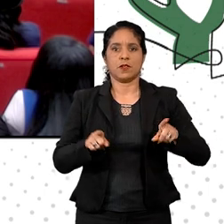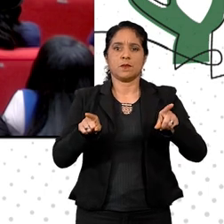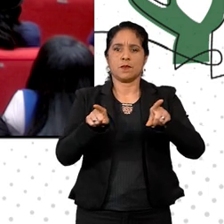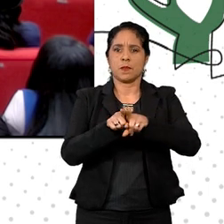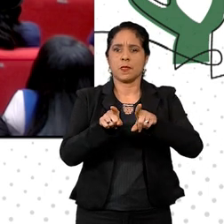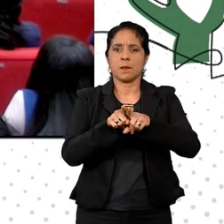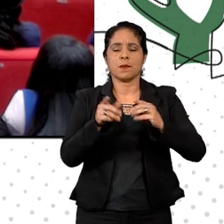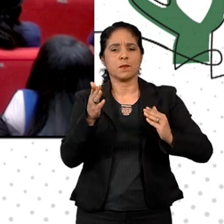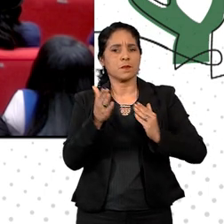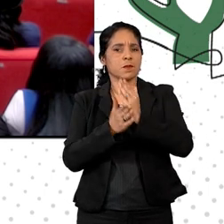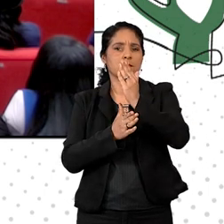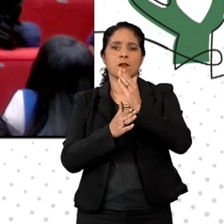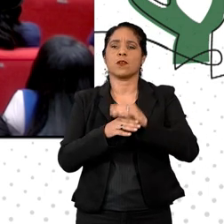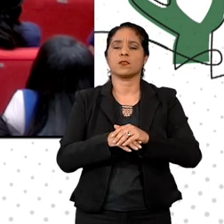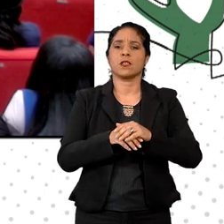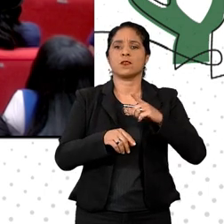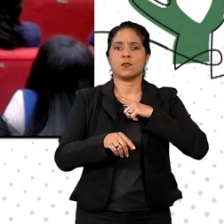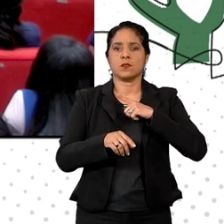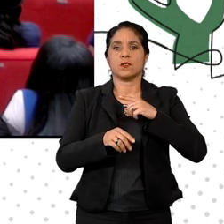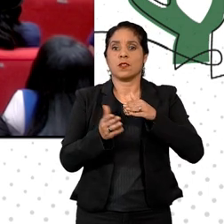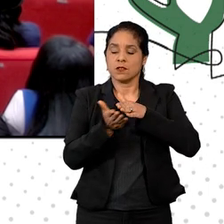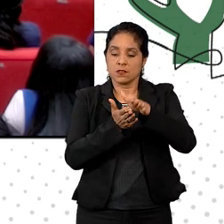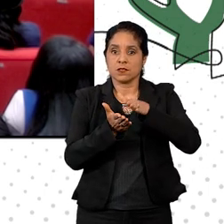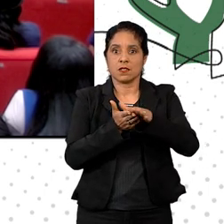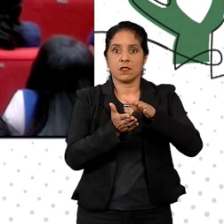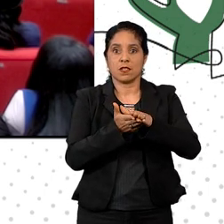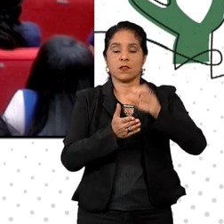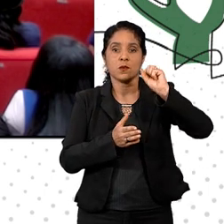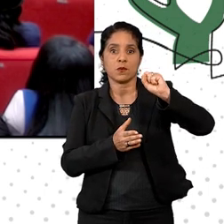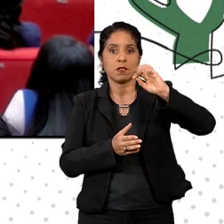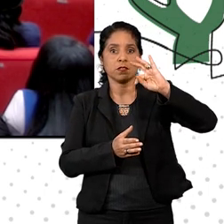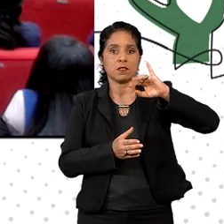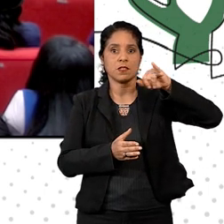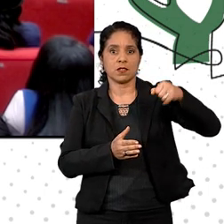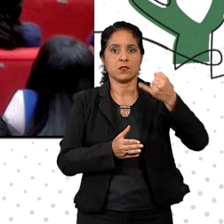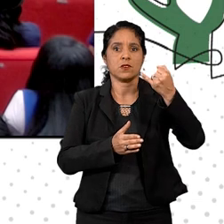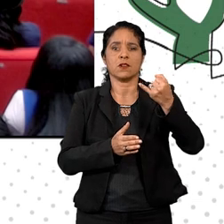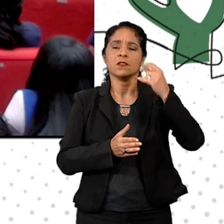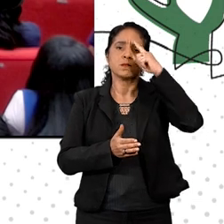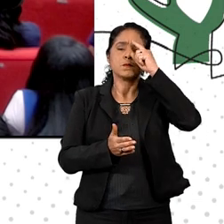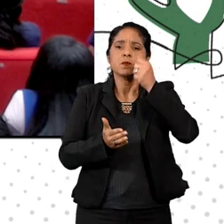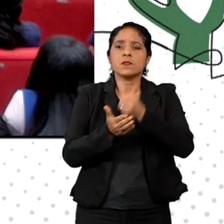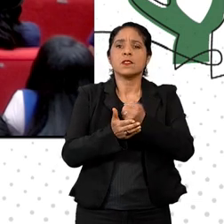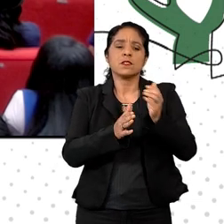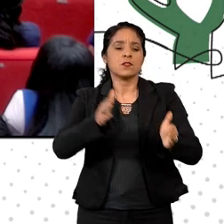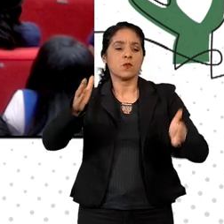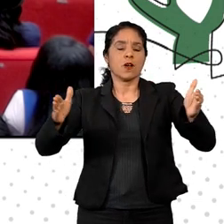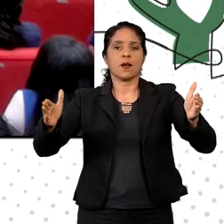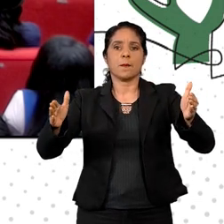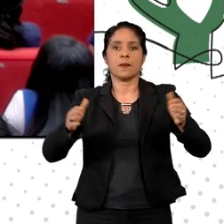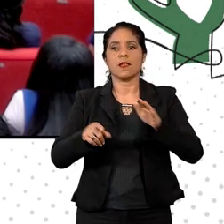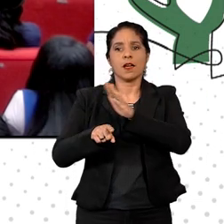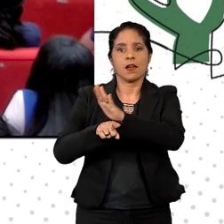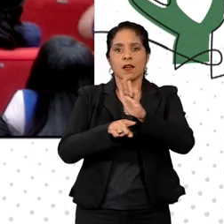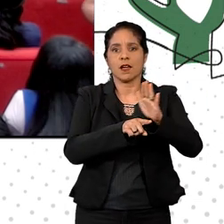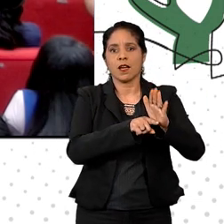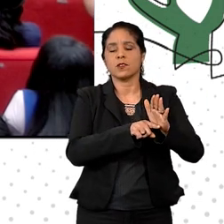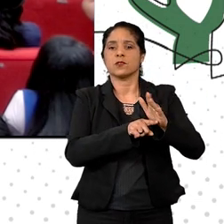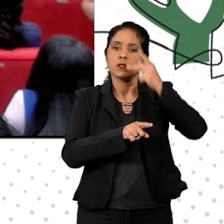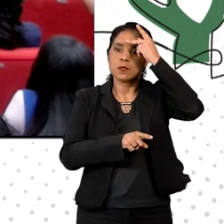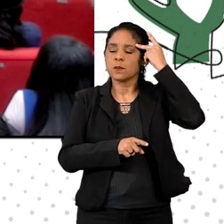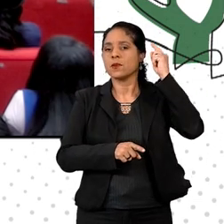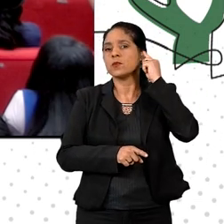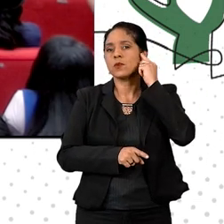projeto de virtualização, o STJ resolveu ampliar a participação das colaboradoras e dos colaboradores surdos